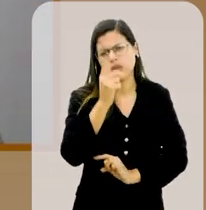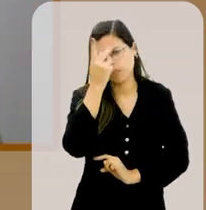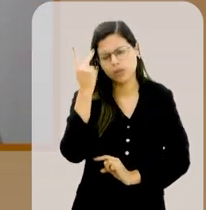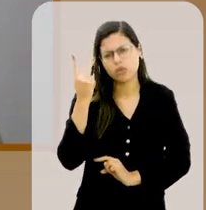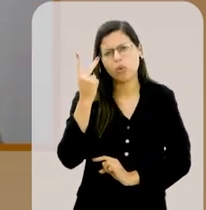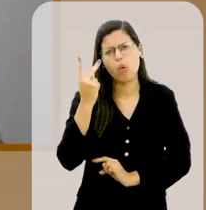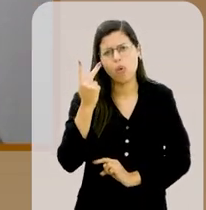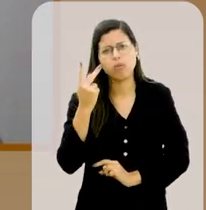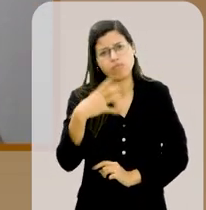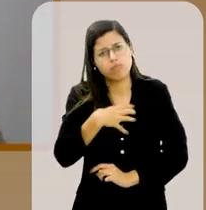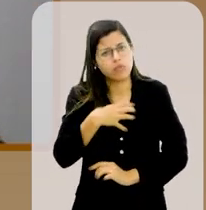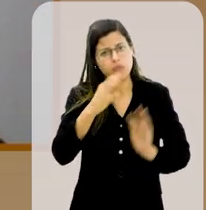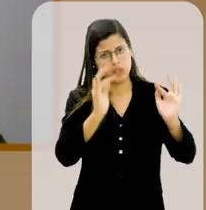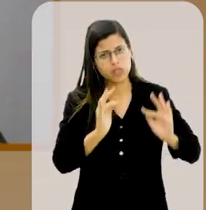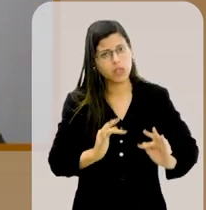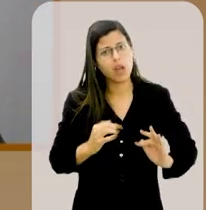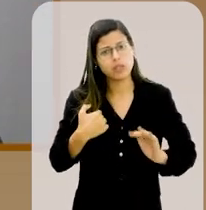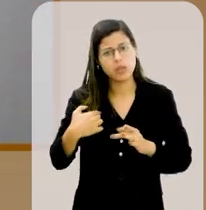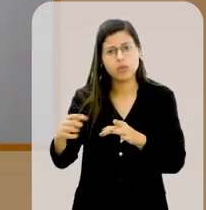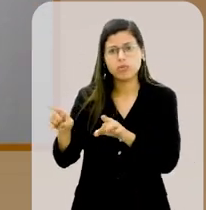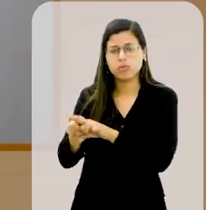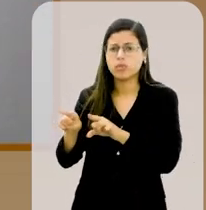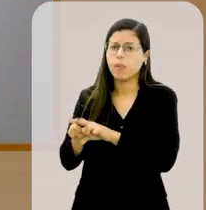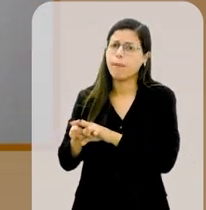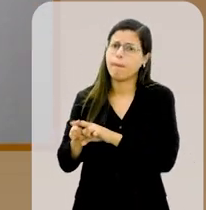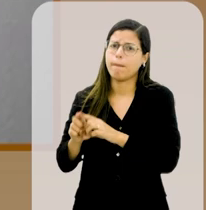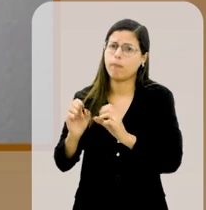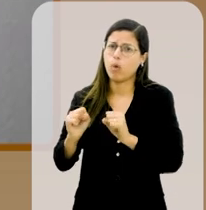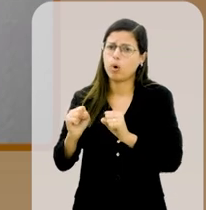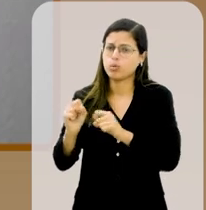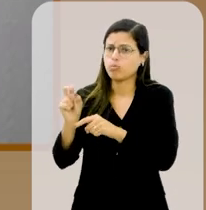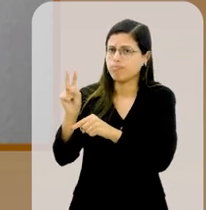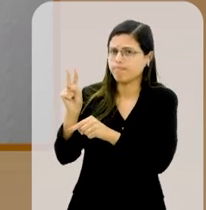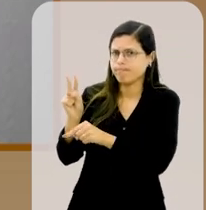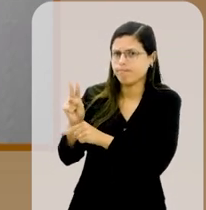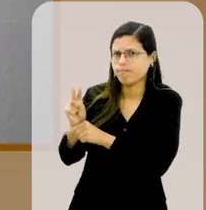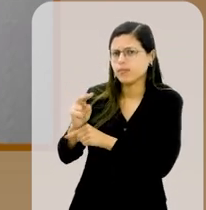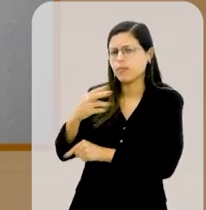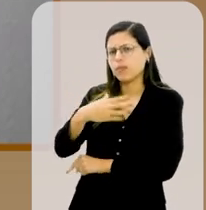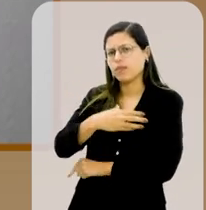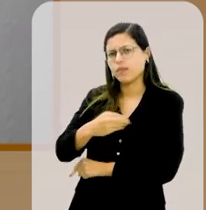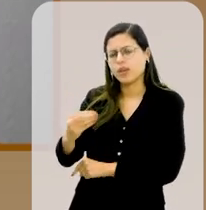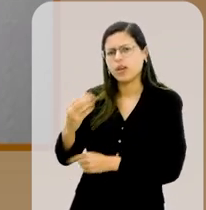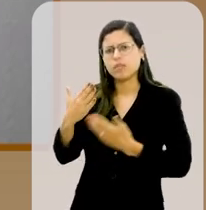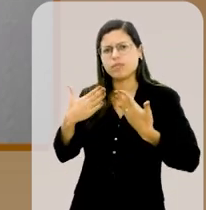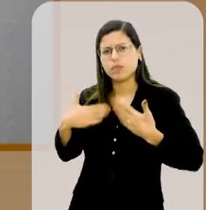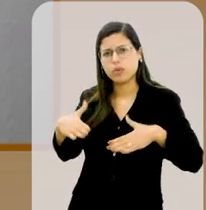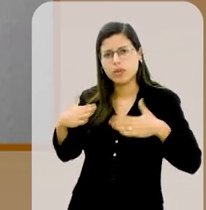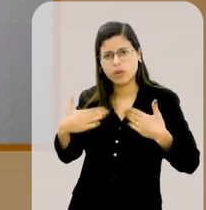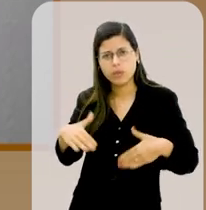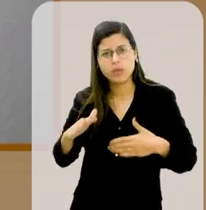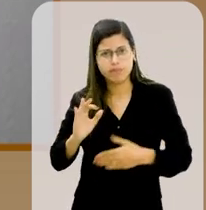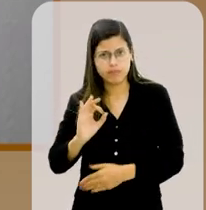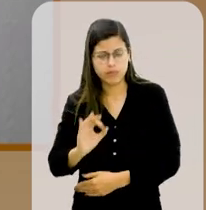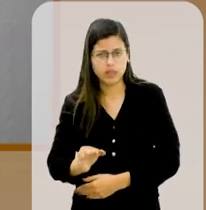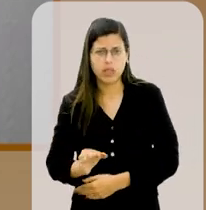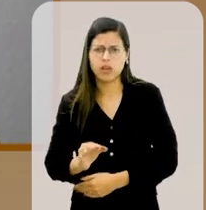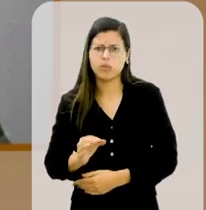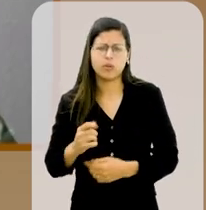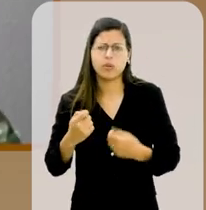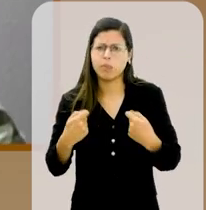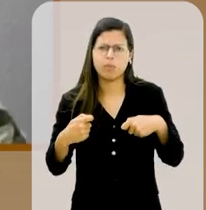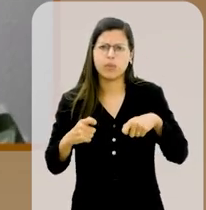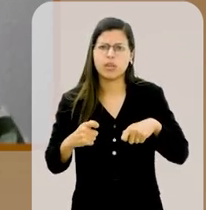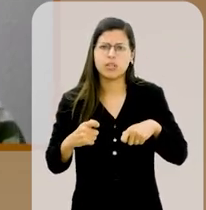feliz. E eu também posso criar minhas filhas com mais tranquilidade, né? Sem estar